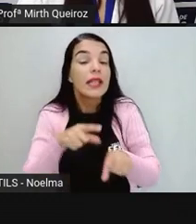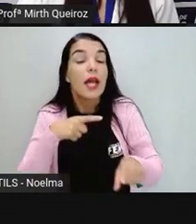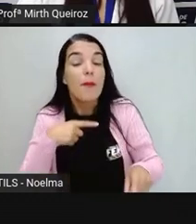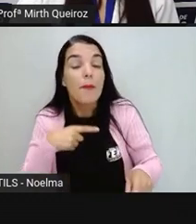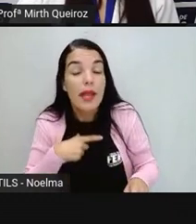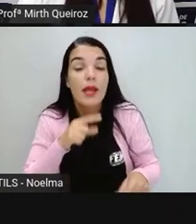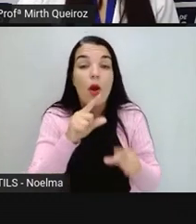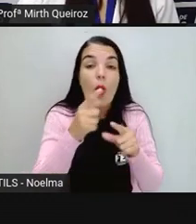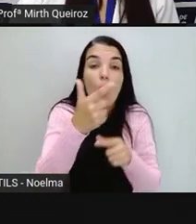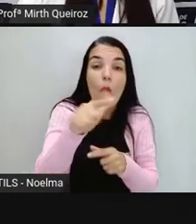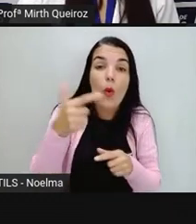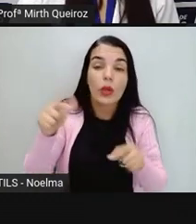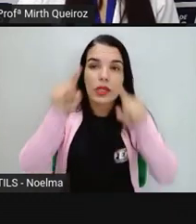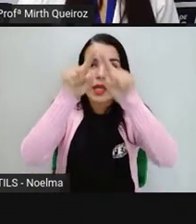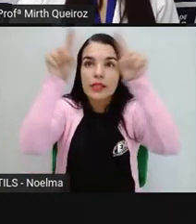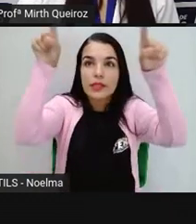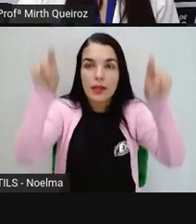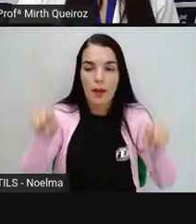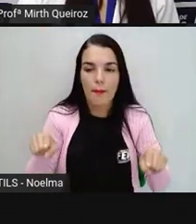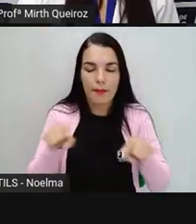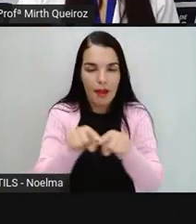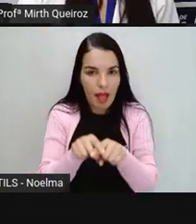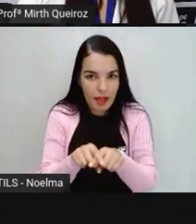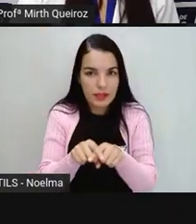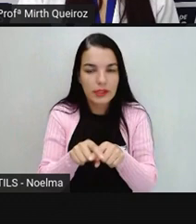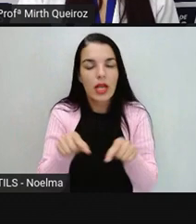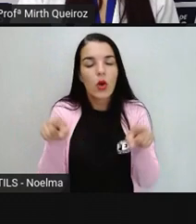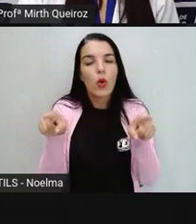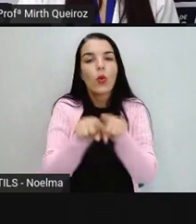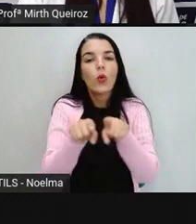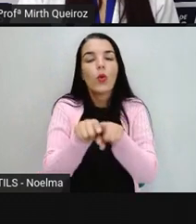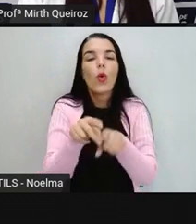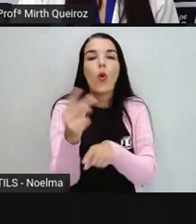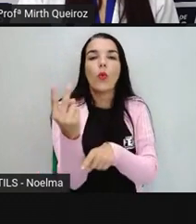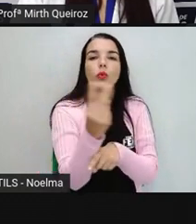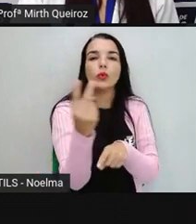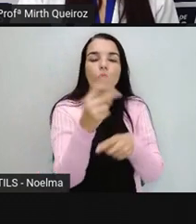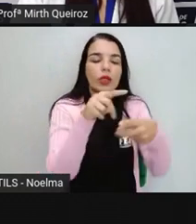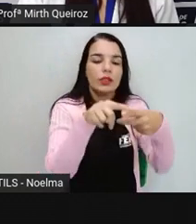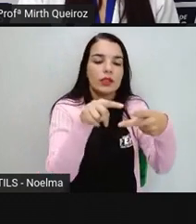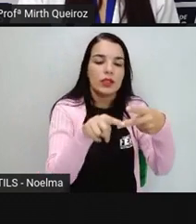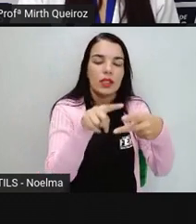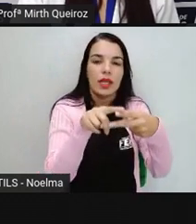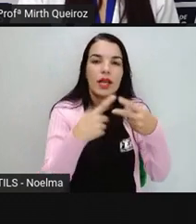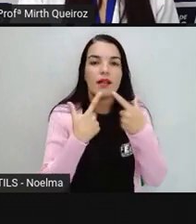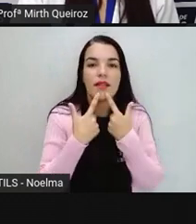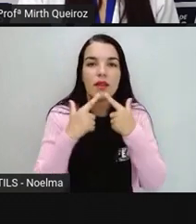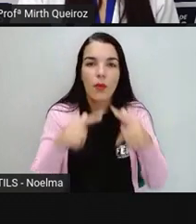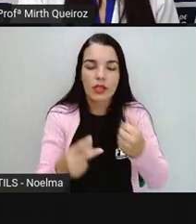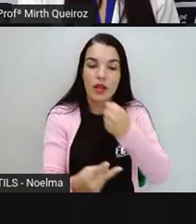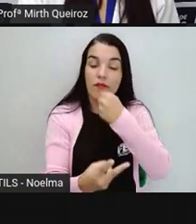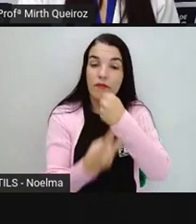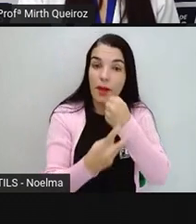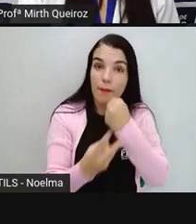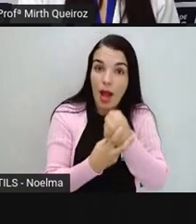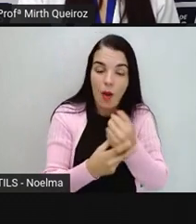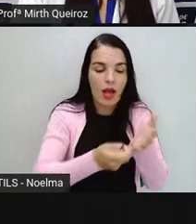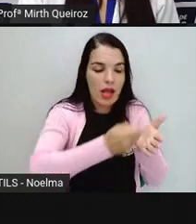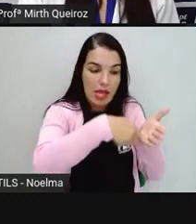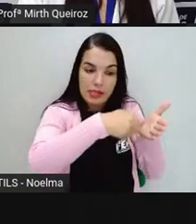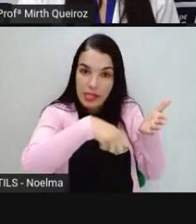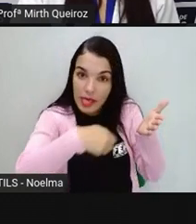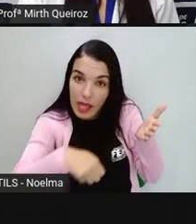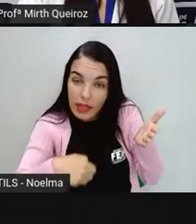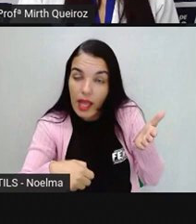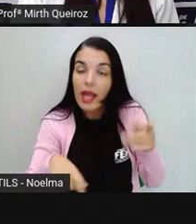símbolo, né? Que é esse E, com essa marquinha de proibição em cima, nós também podemos